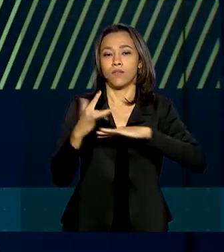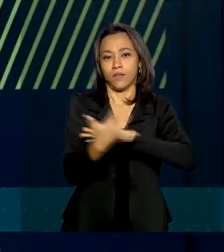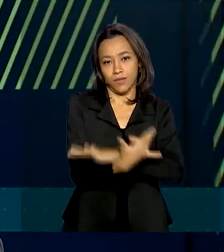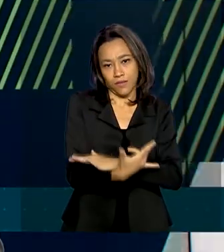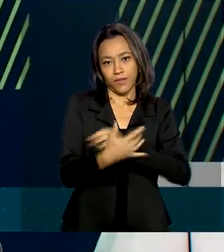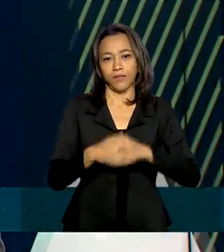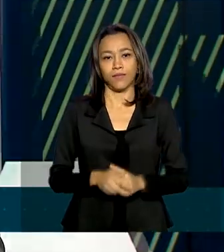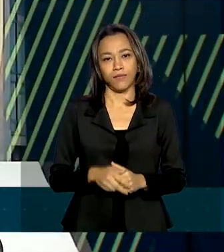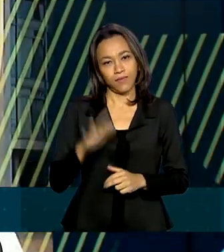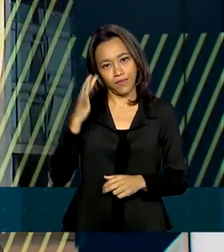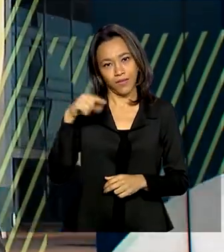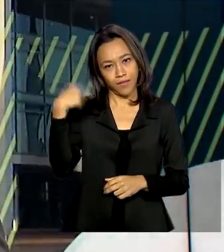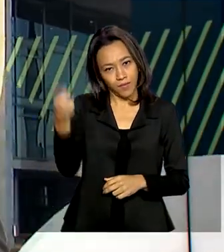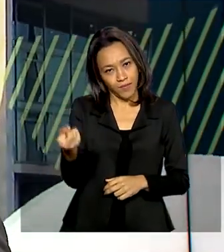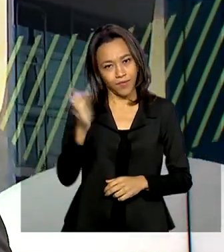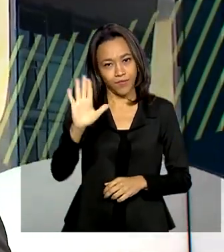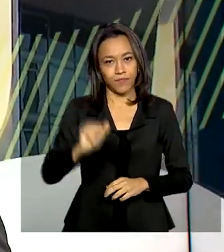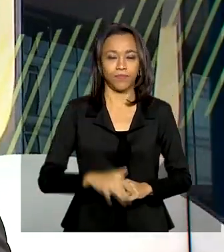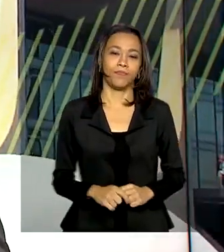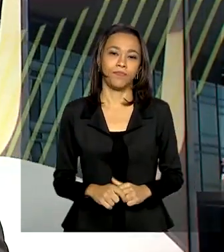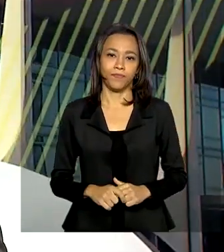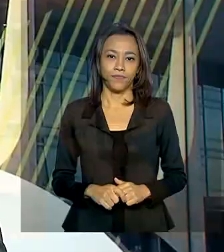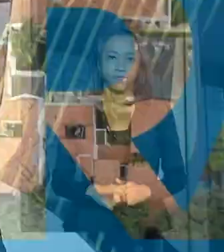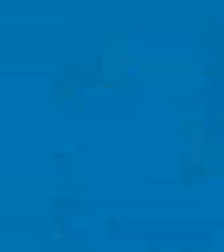sociais. Até a próxima edição. Tchau!